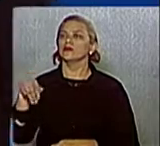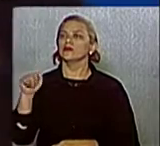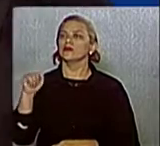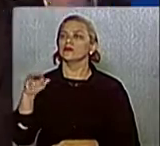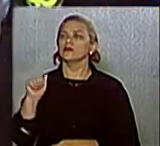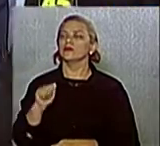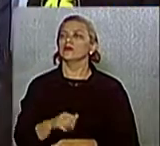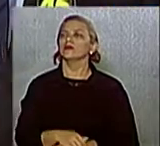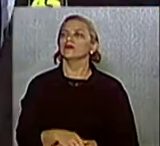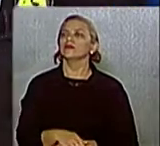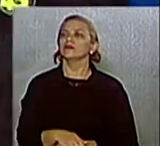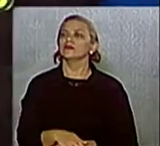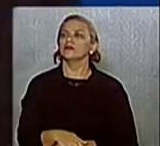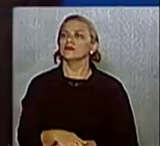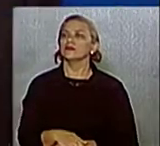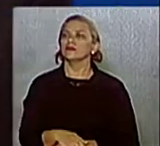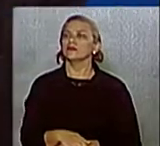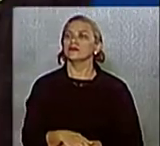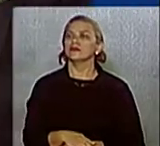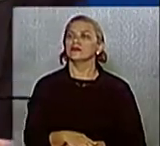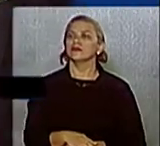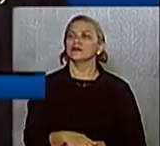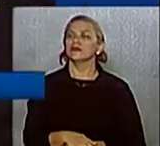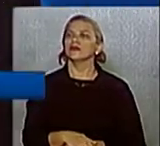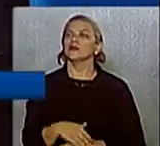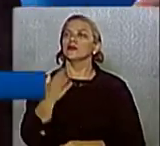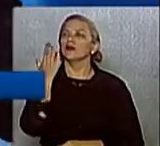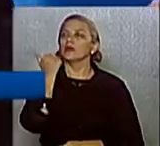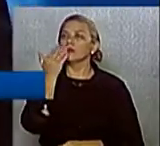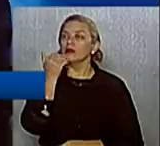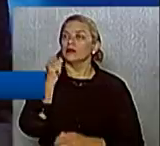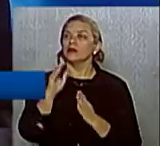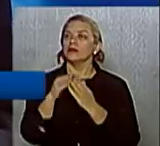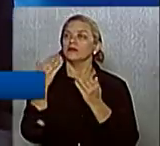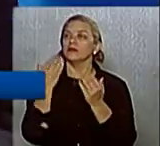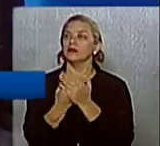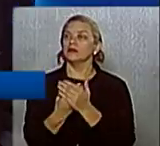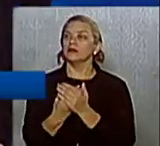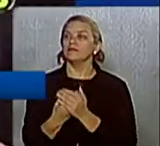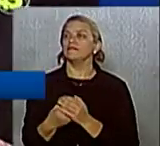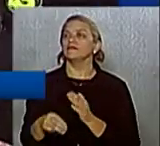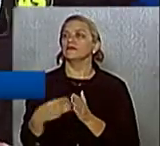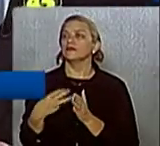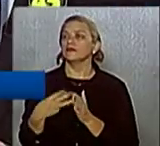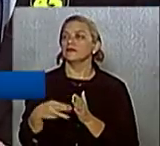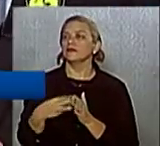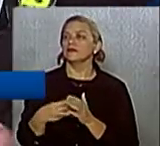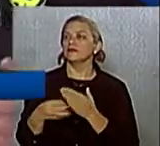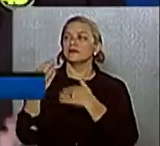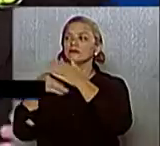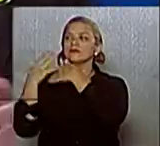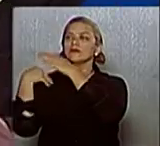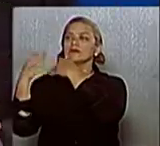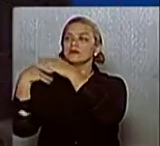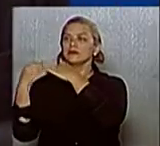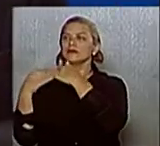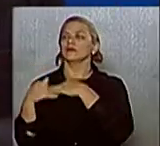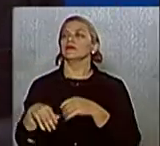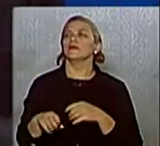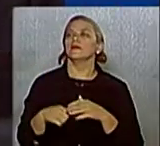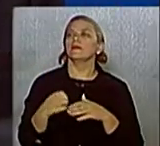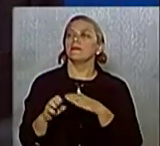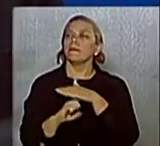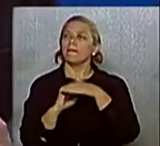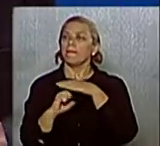Para a candidata Tânia. Tânia, a merenda escolar foi terceirizada na gestão anterior. A prestadora de serviços na